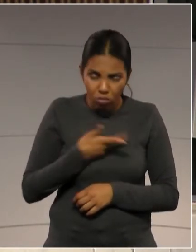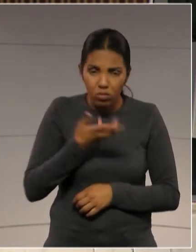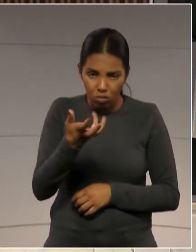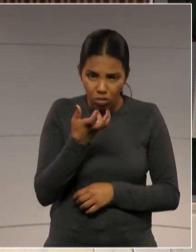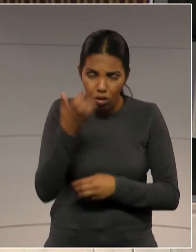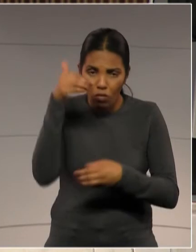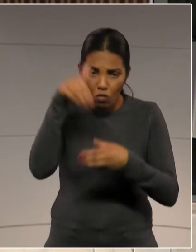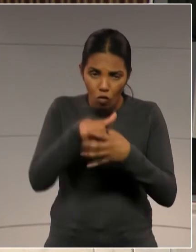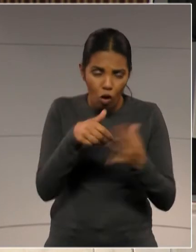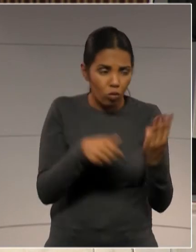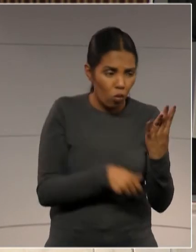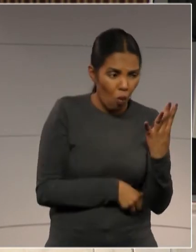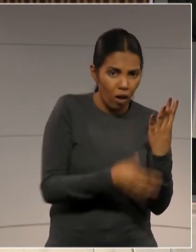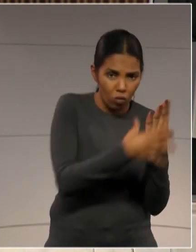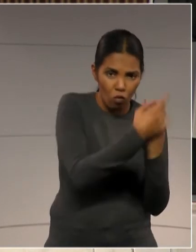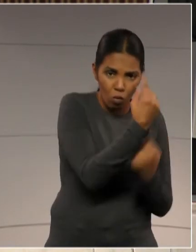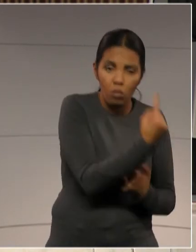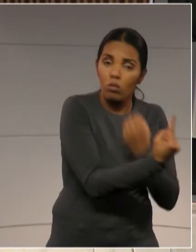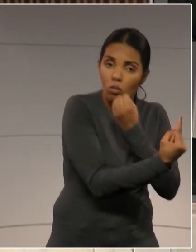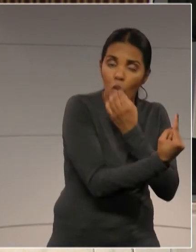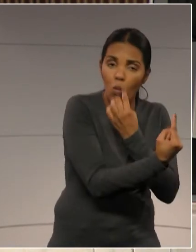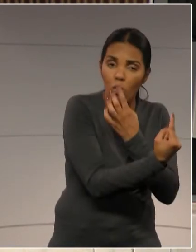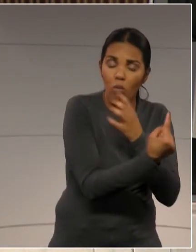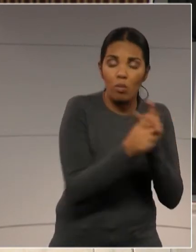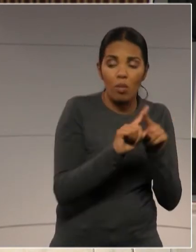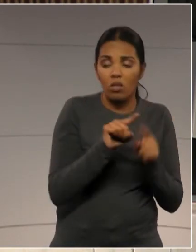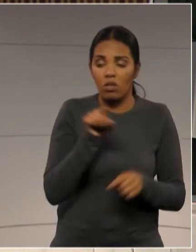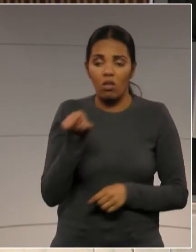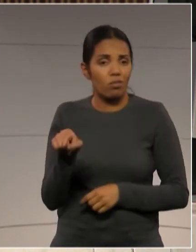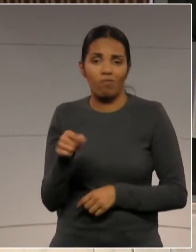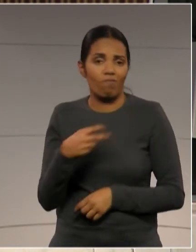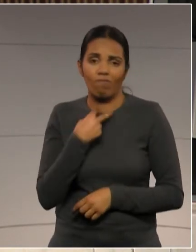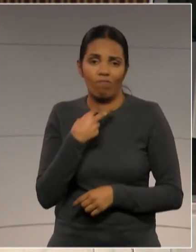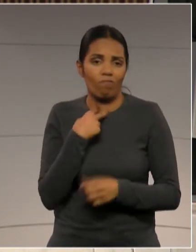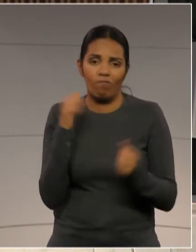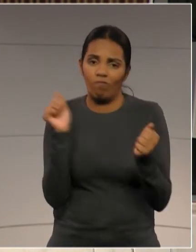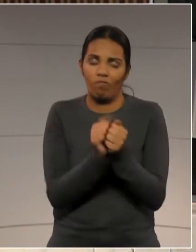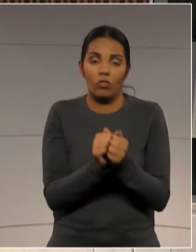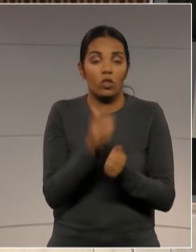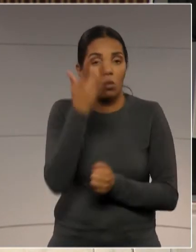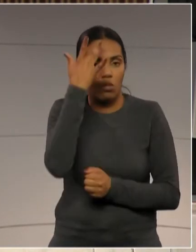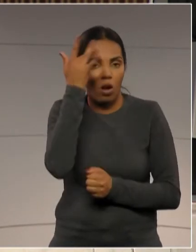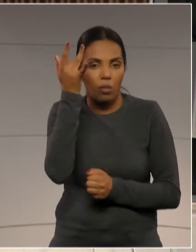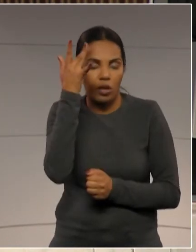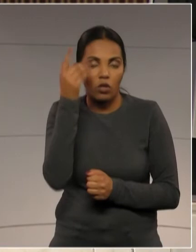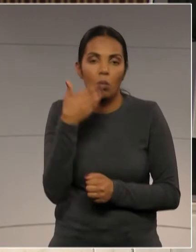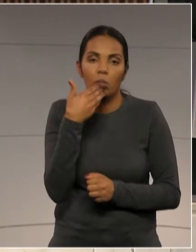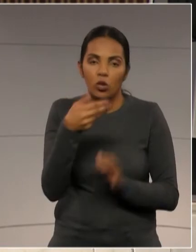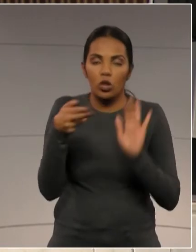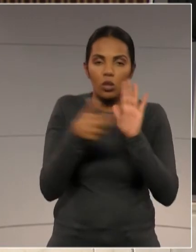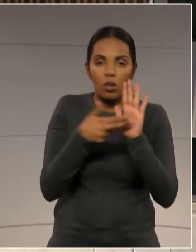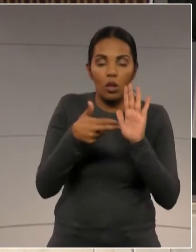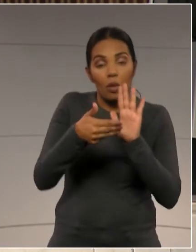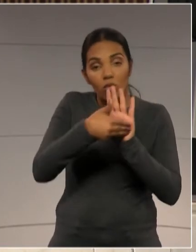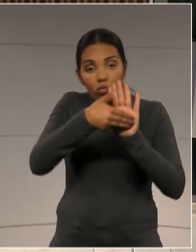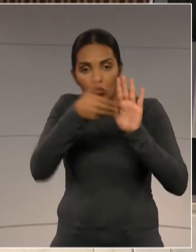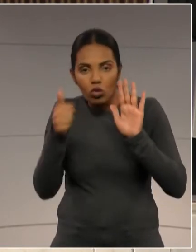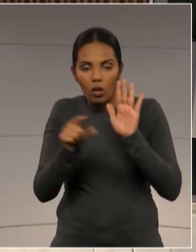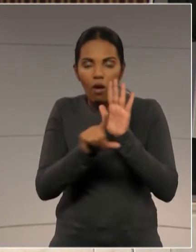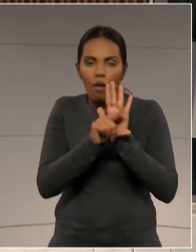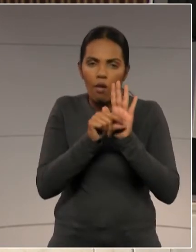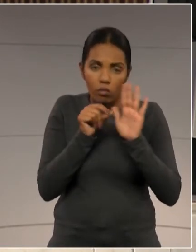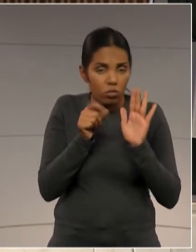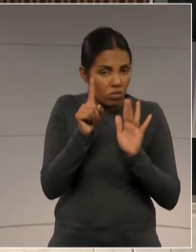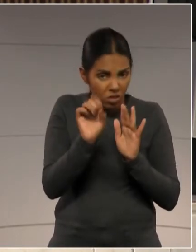favorável, porque ele é um projeto importante. Amanhã vamos apresentar uma emenda para retirar esse artigo. E, não for